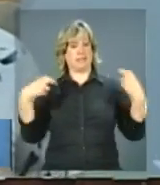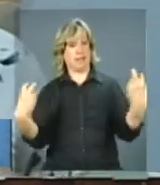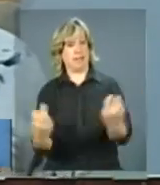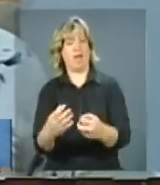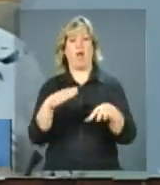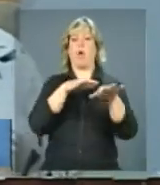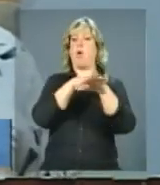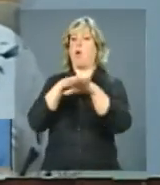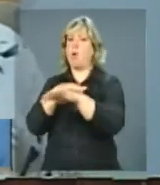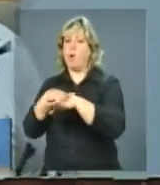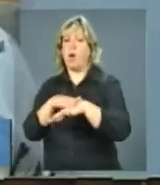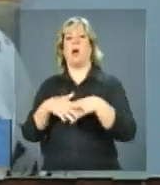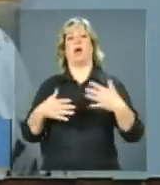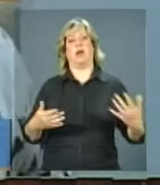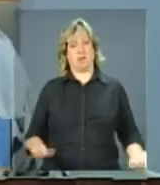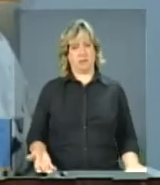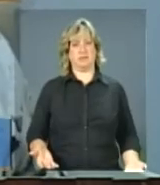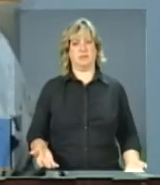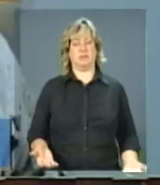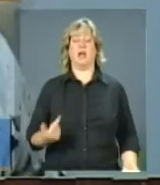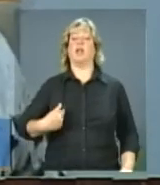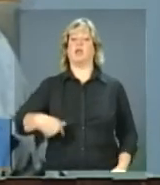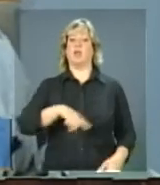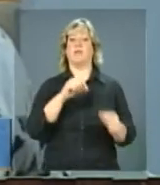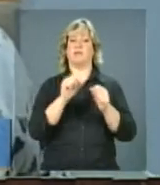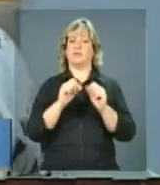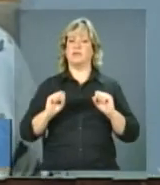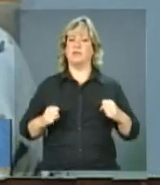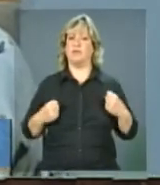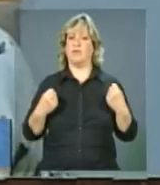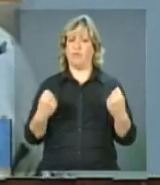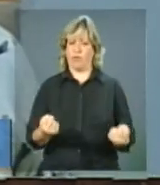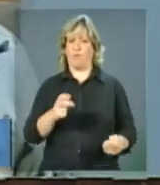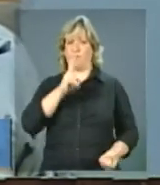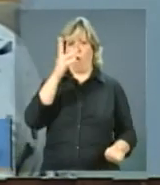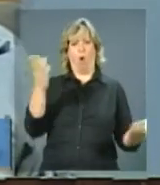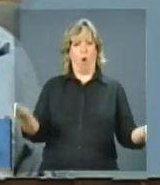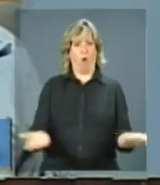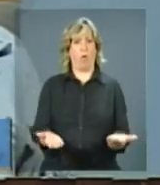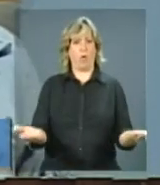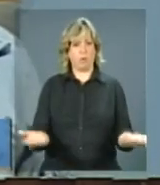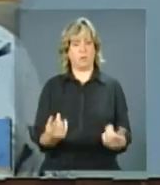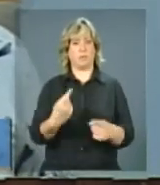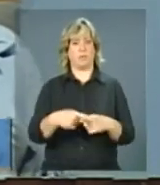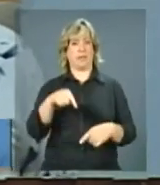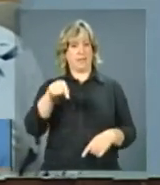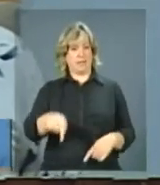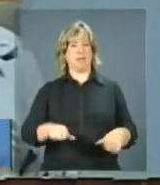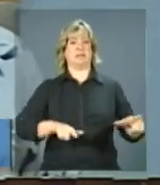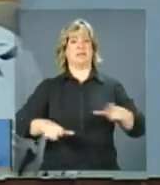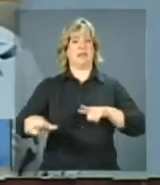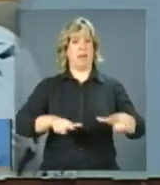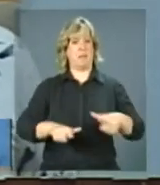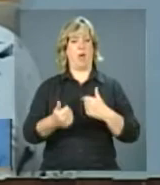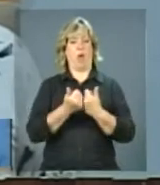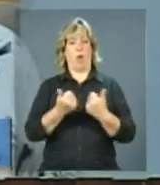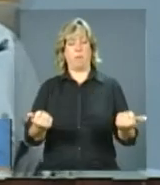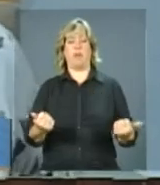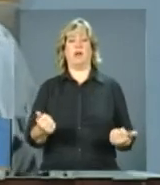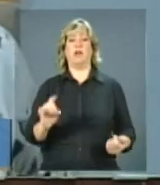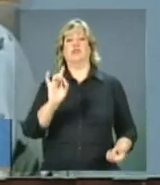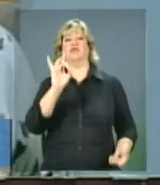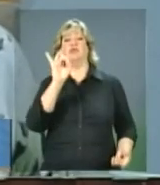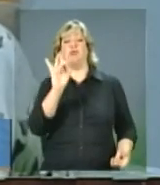estar conversando. Nós fizemos um esforço grande hoje, inclusive para que esse trabalho de cooperação, ele não fosse